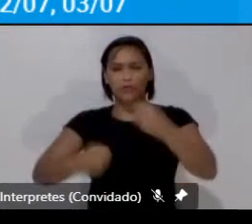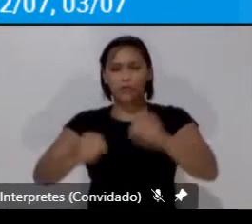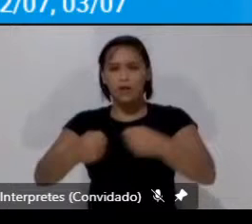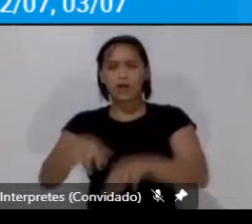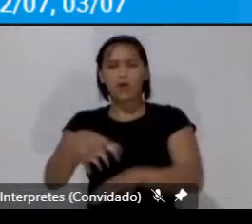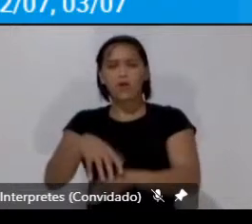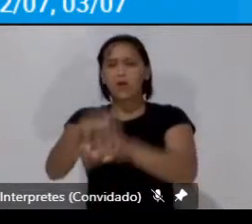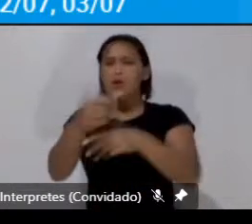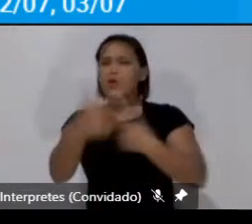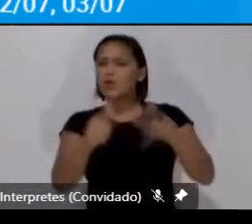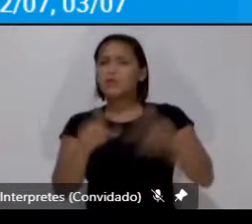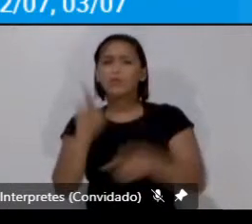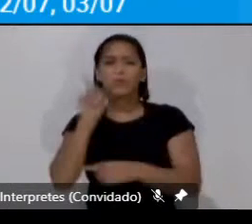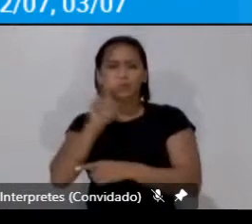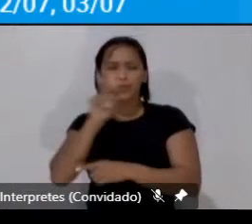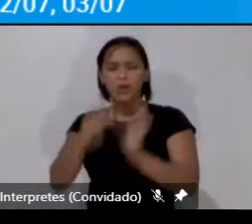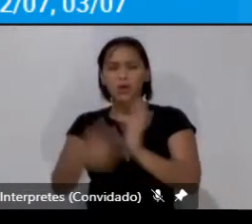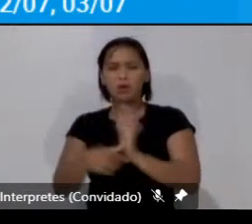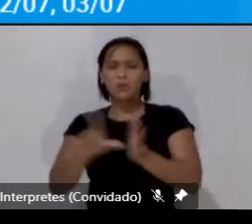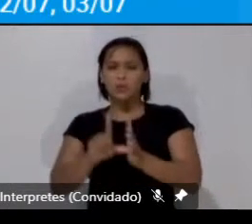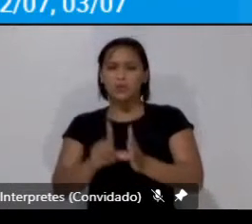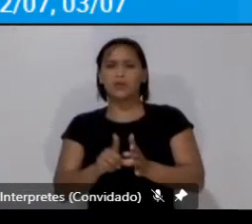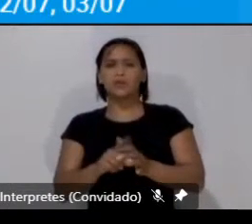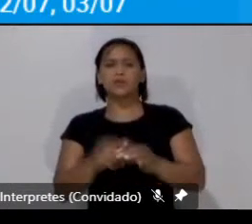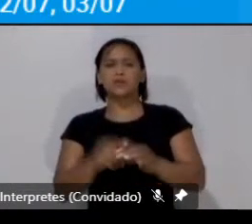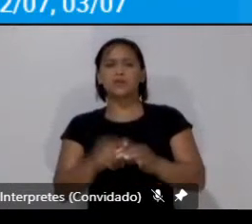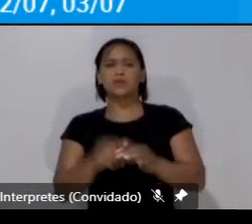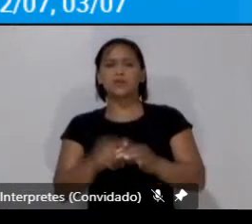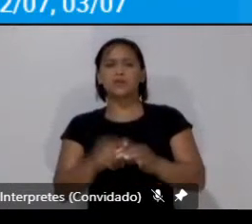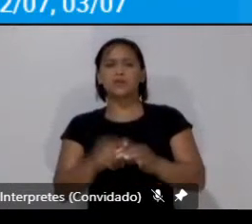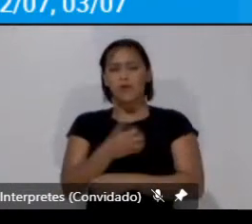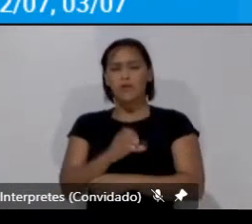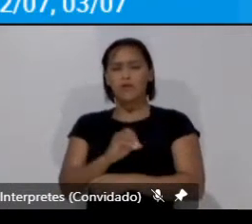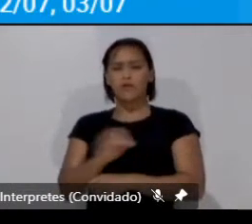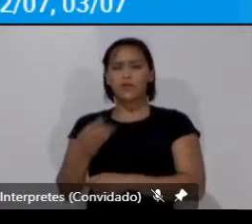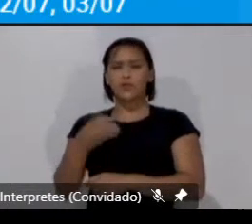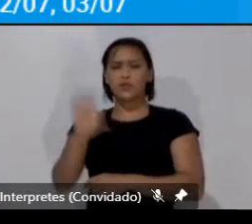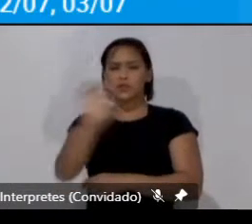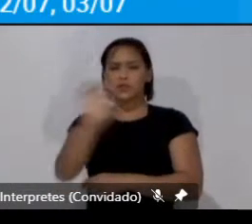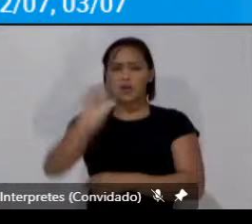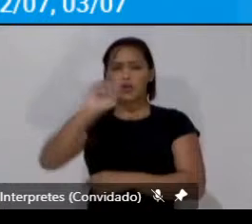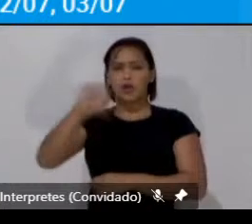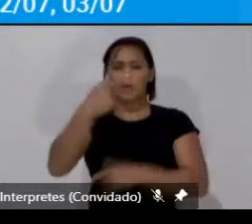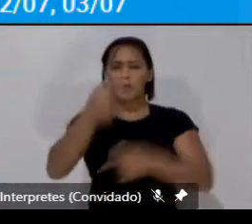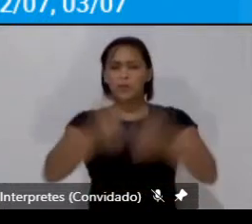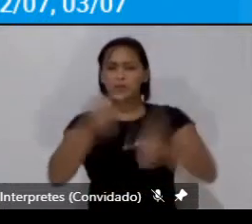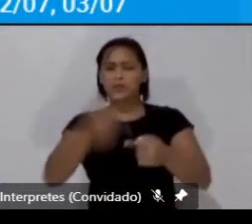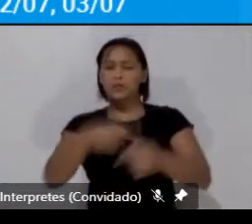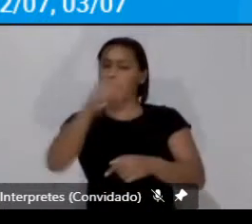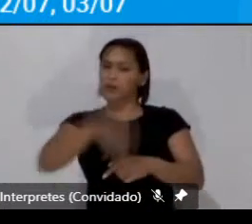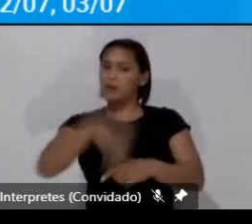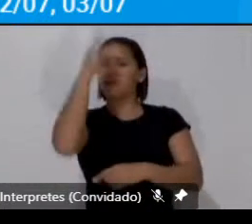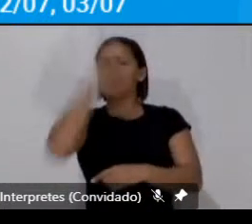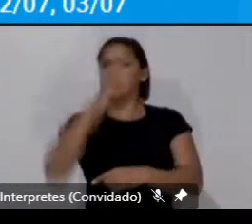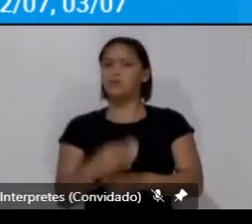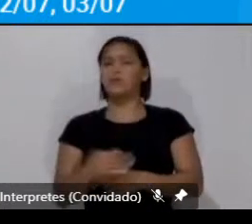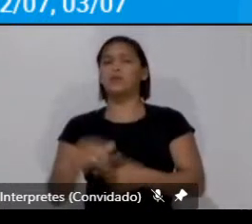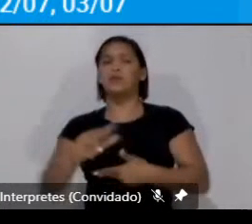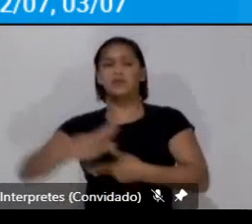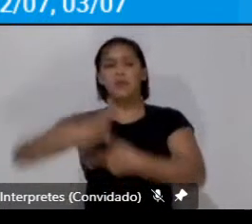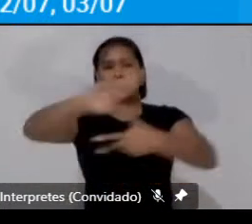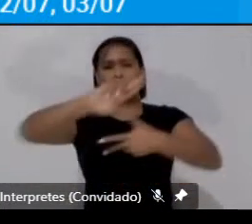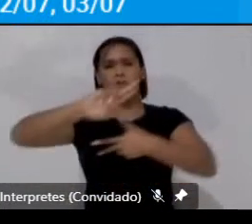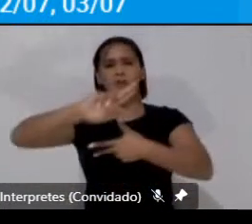nos Estados Unidos um pouco antes ainda nos anos 20 na Europa no pós-guerra e no Brasil e América Latina